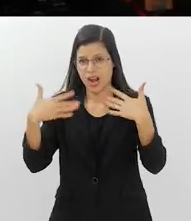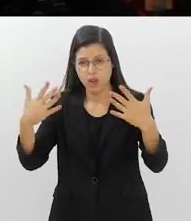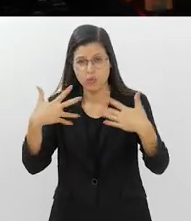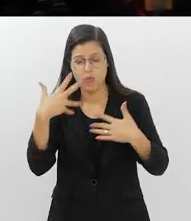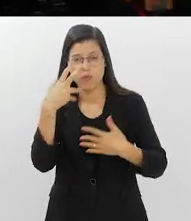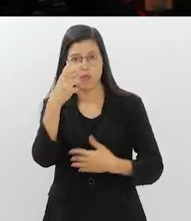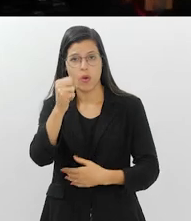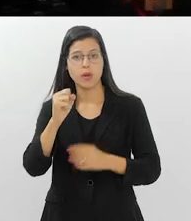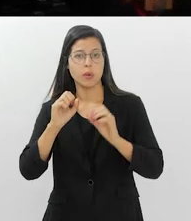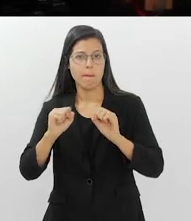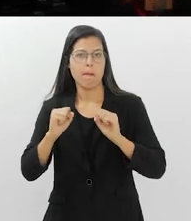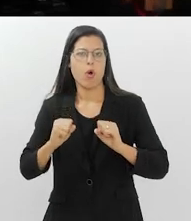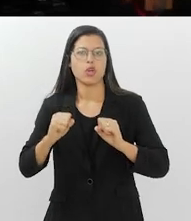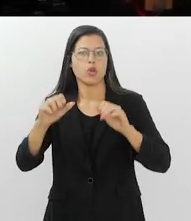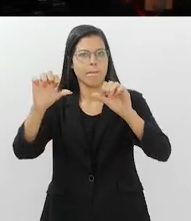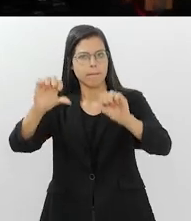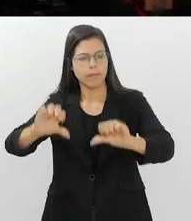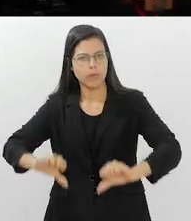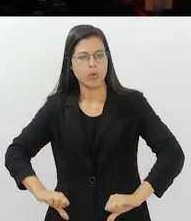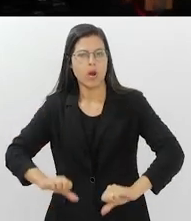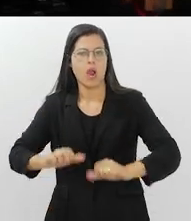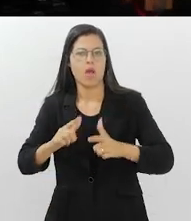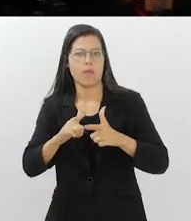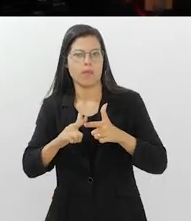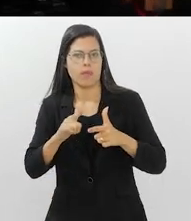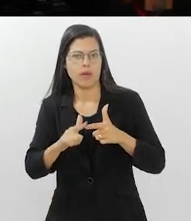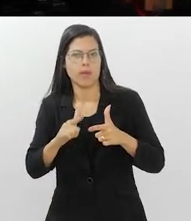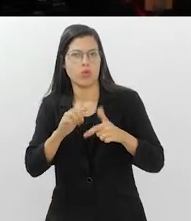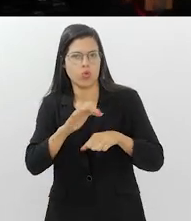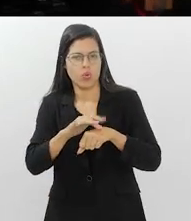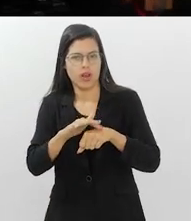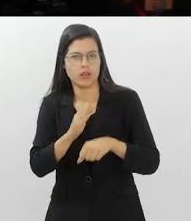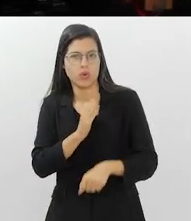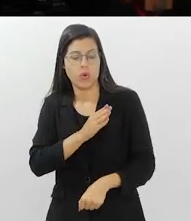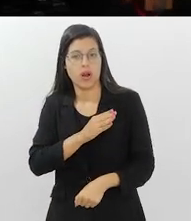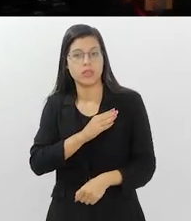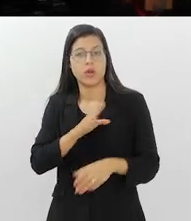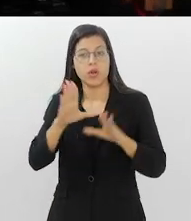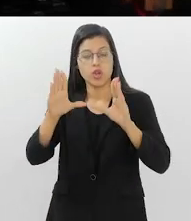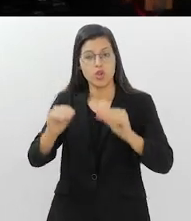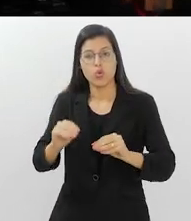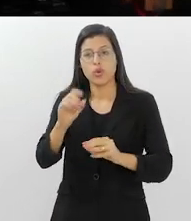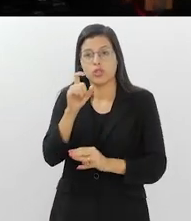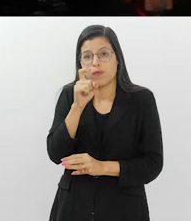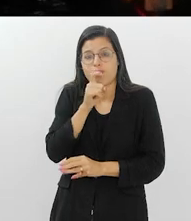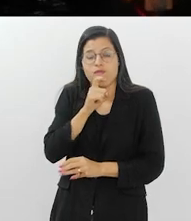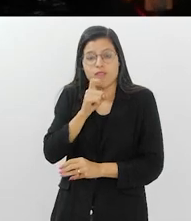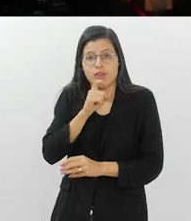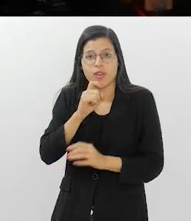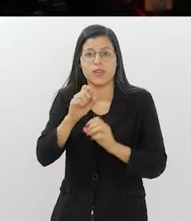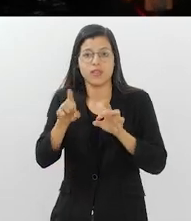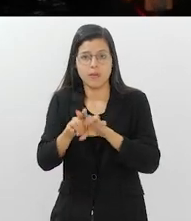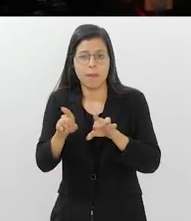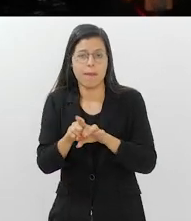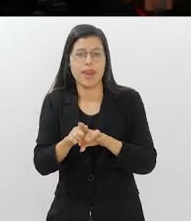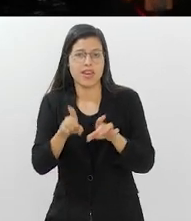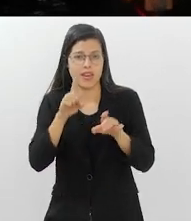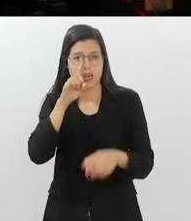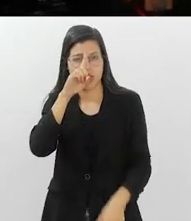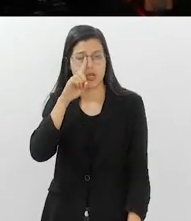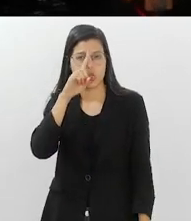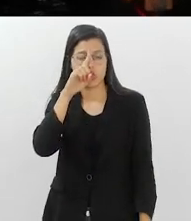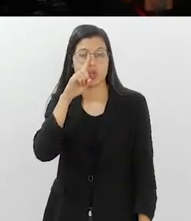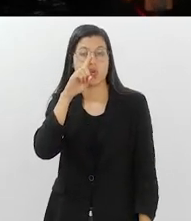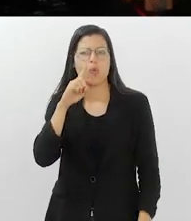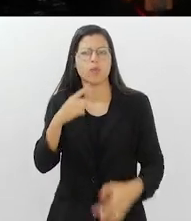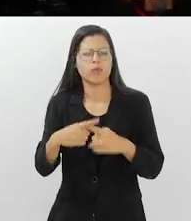podem intensificar problemas cardiovasculares enquanto noites frias trazem um risco maior para o coração. Mas